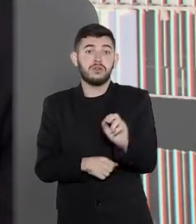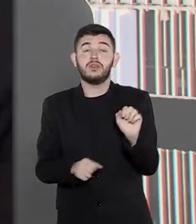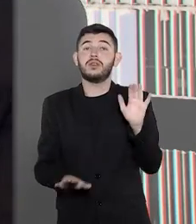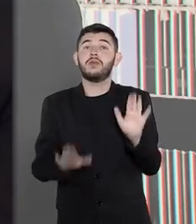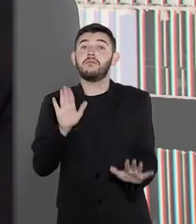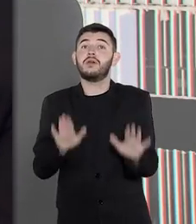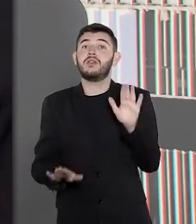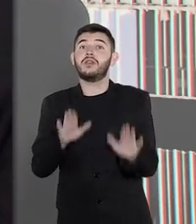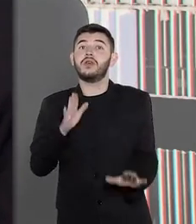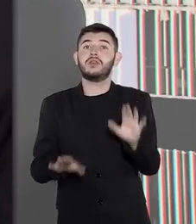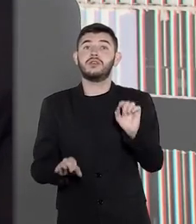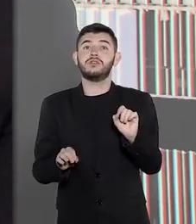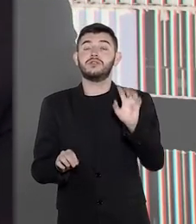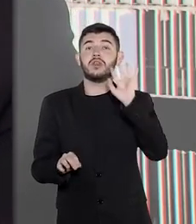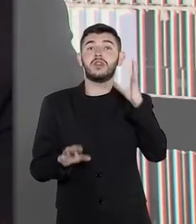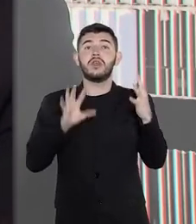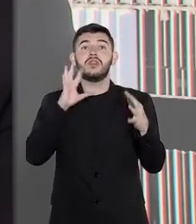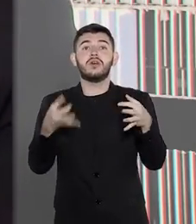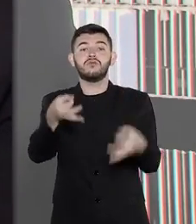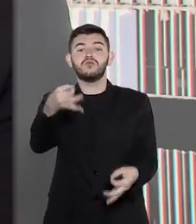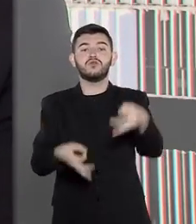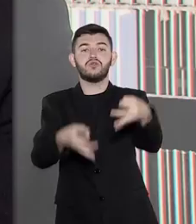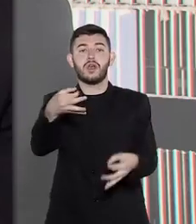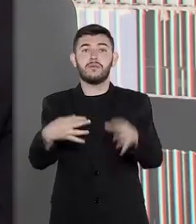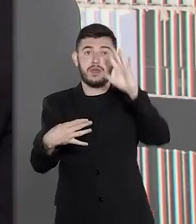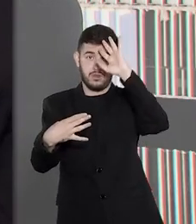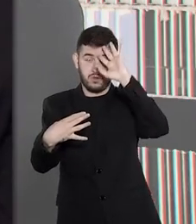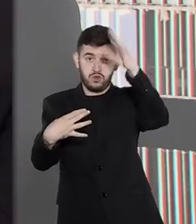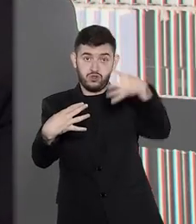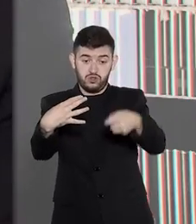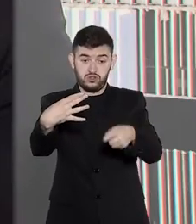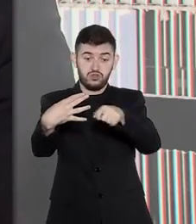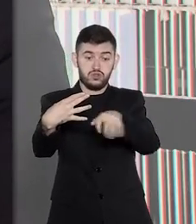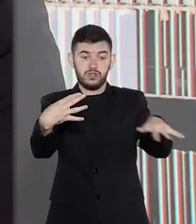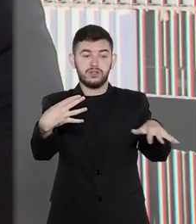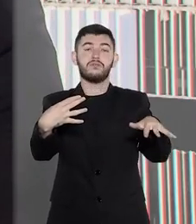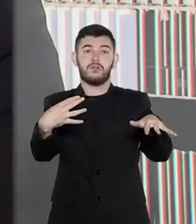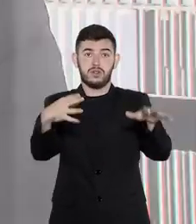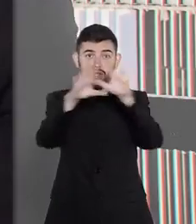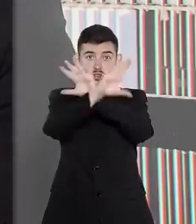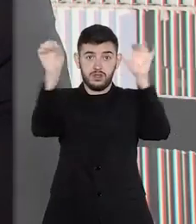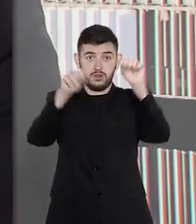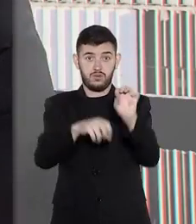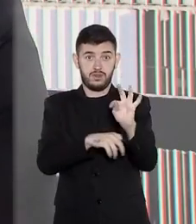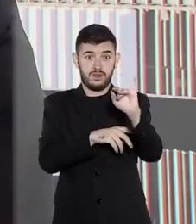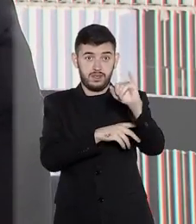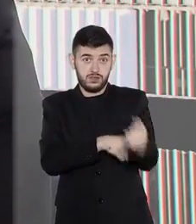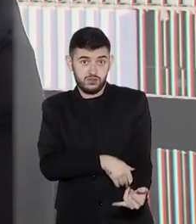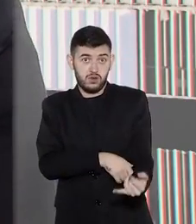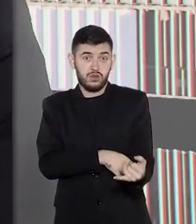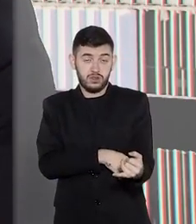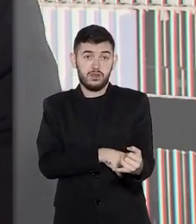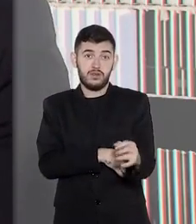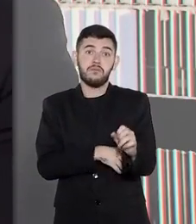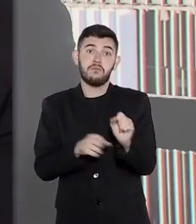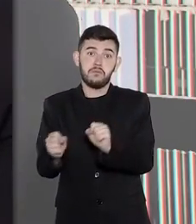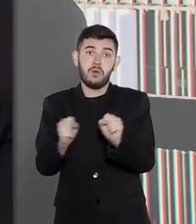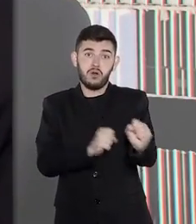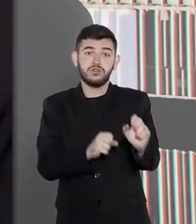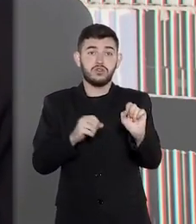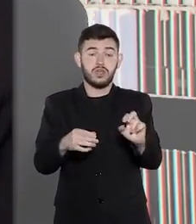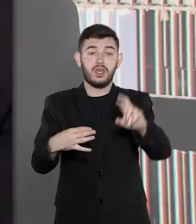dependendo de como a jurisprudência do STJ esteja naquele momento, julgando aquela situação,